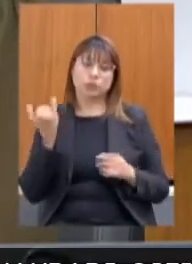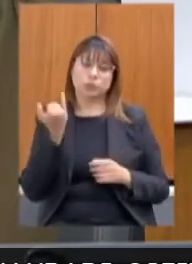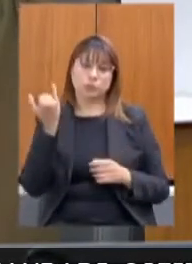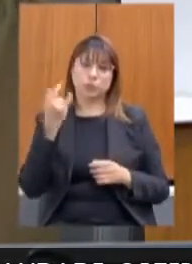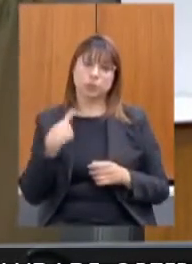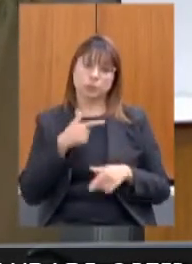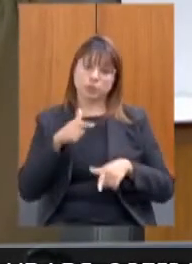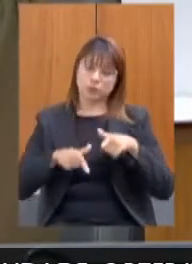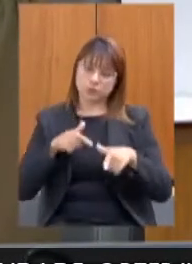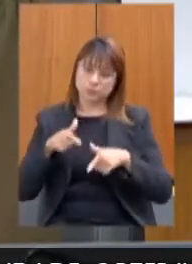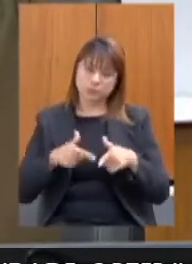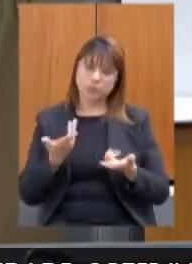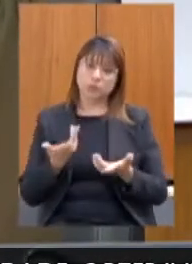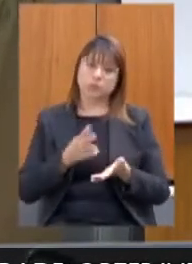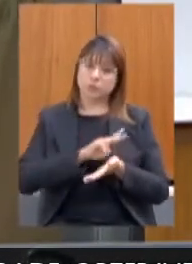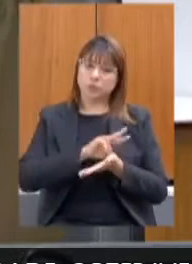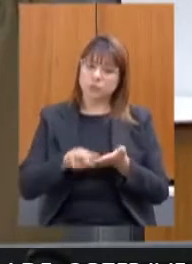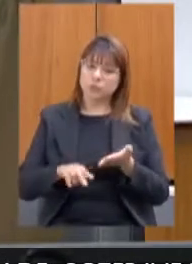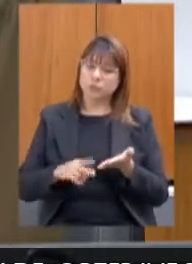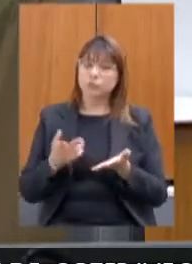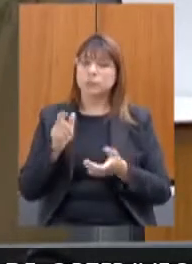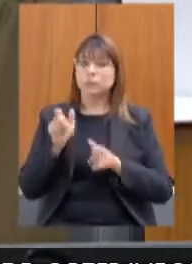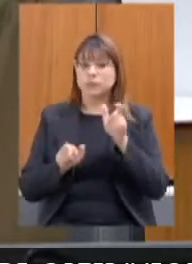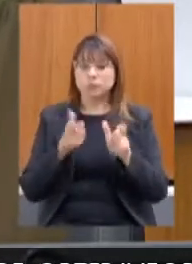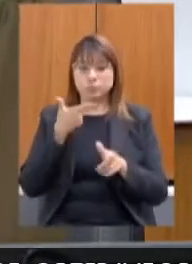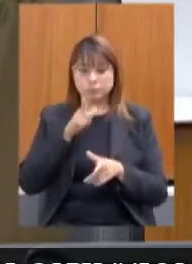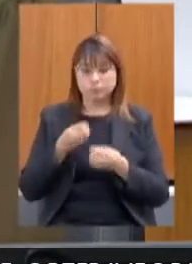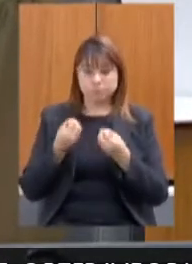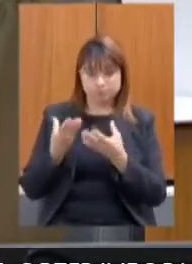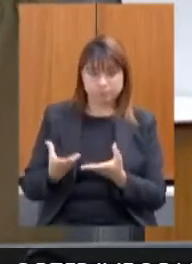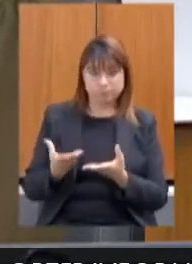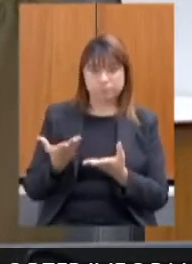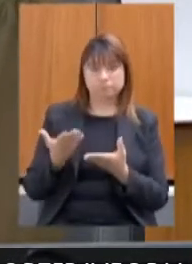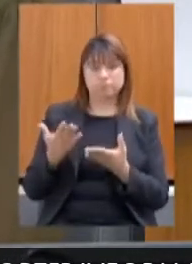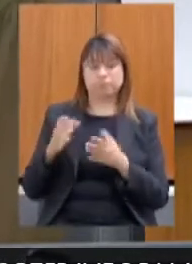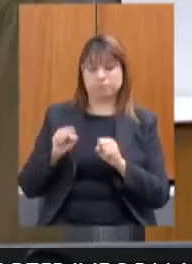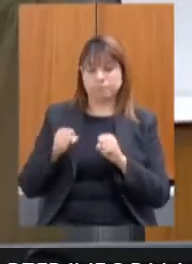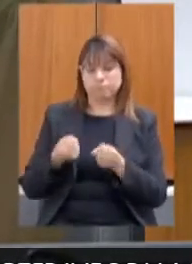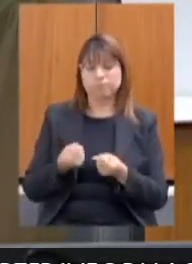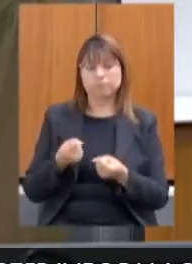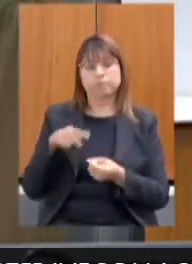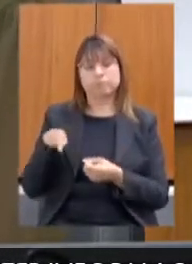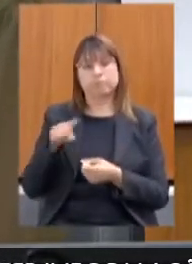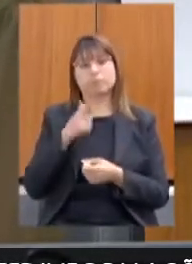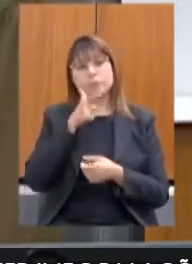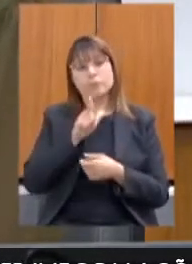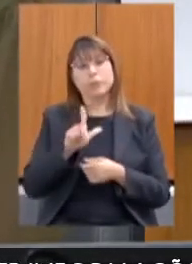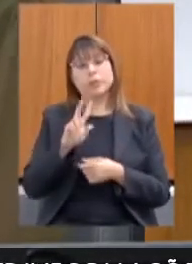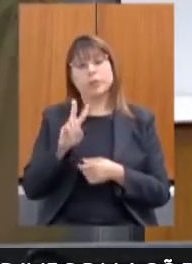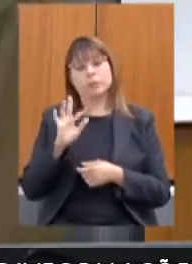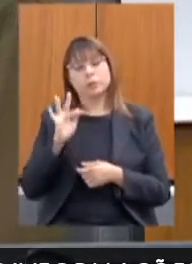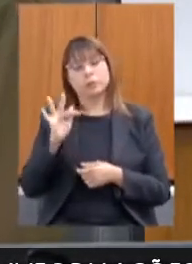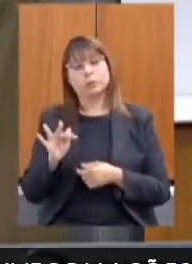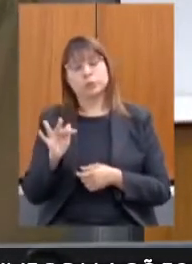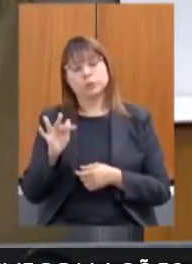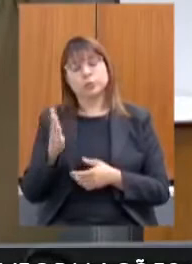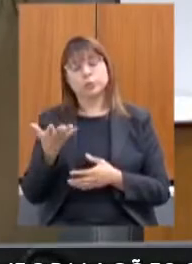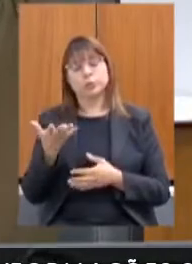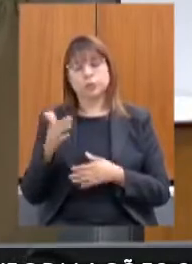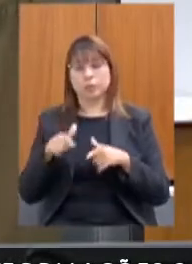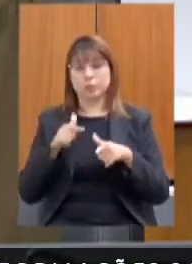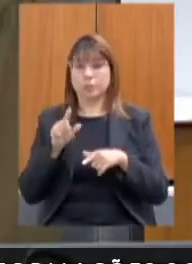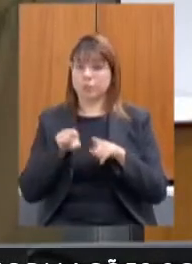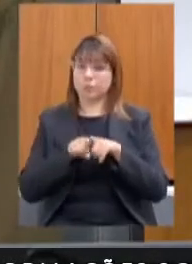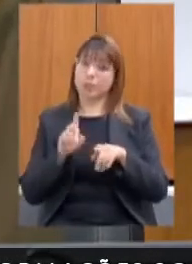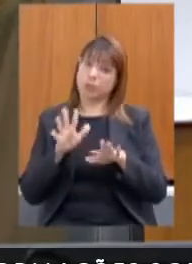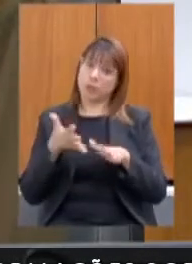trabalhando com vários atores para capacitar essas pessoas para a oferta de trabalho e também um possível empreendimento. No